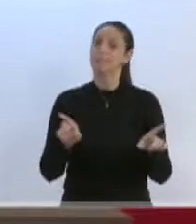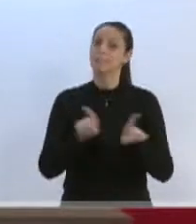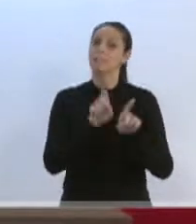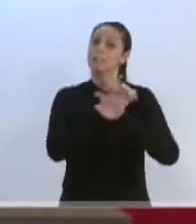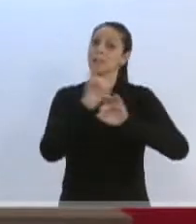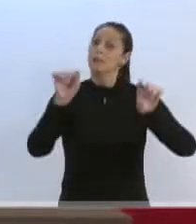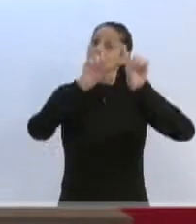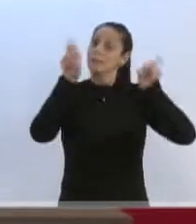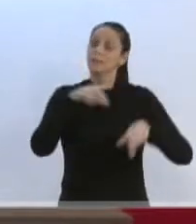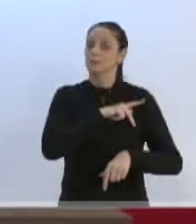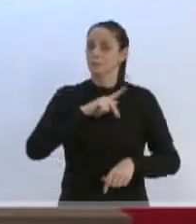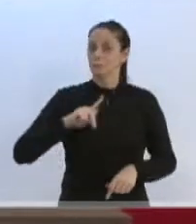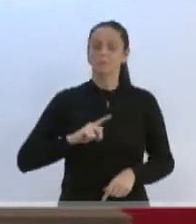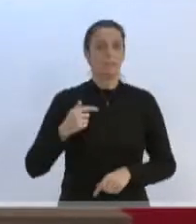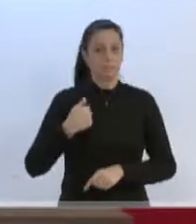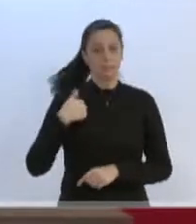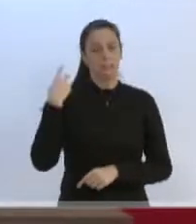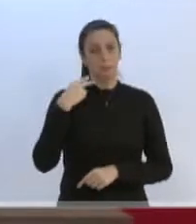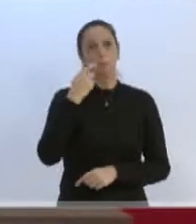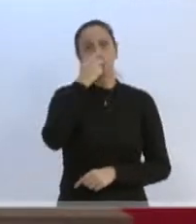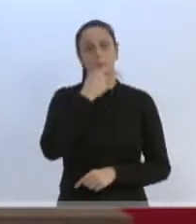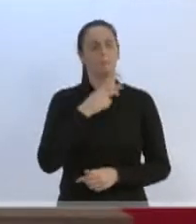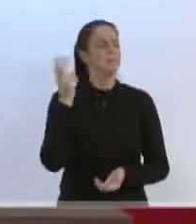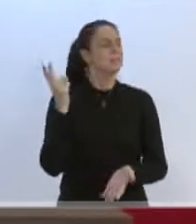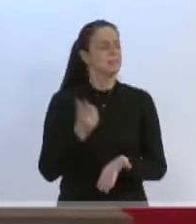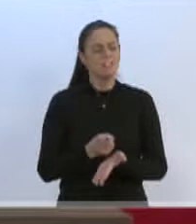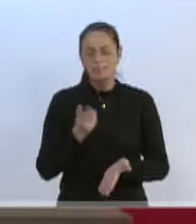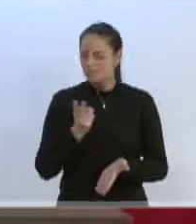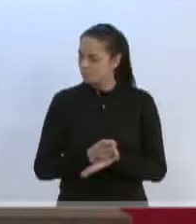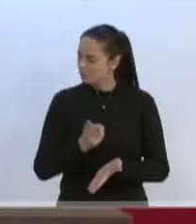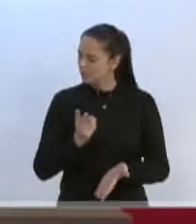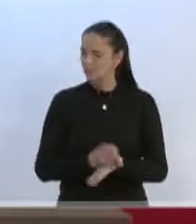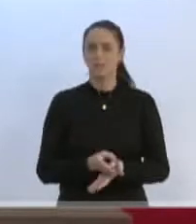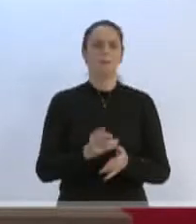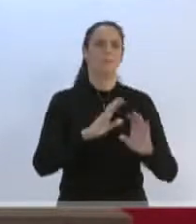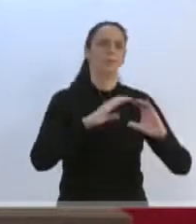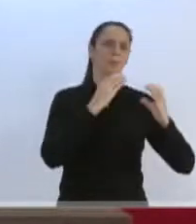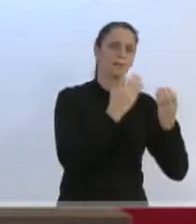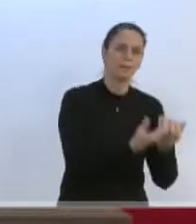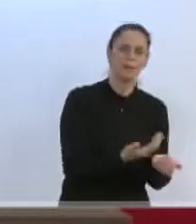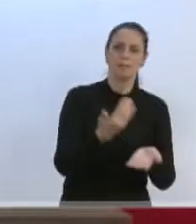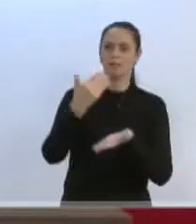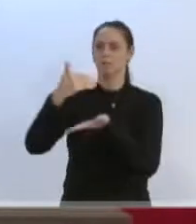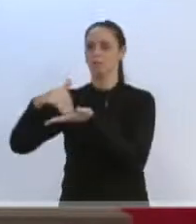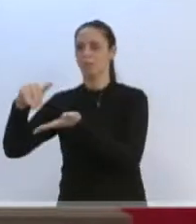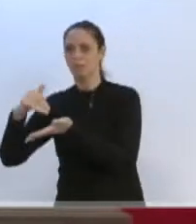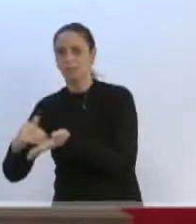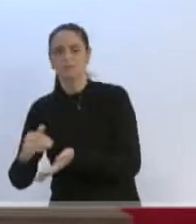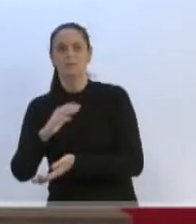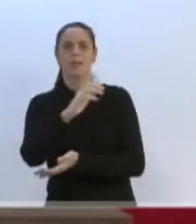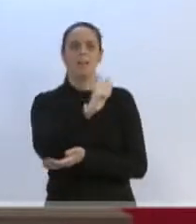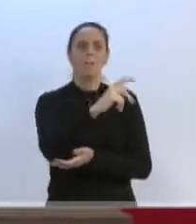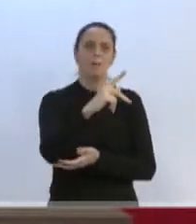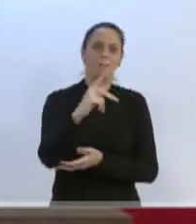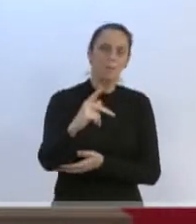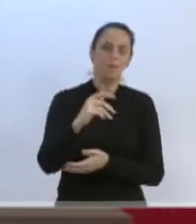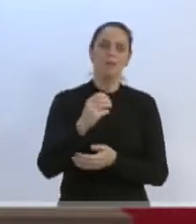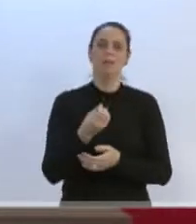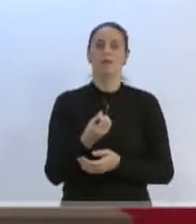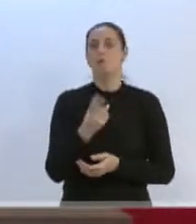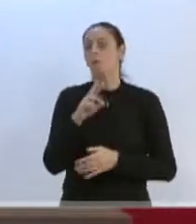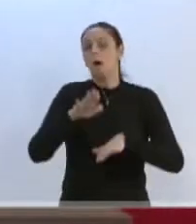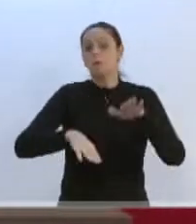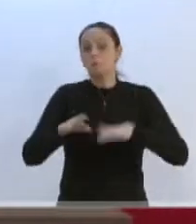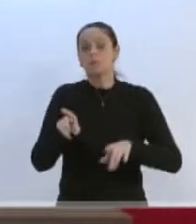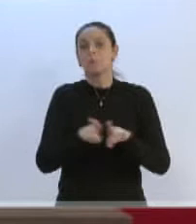vereador Becker também, sempre que a comunidade, as secretarias, as APPs, os conselhos locais de